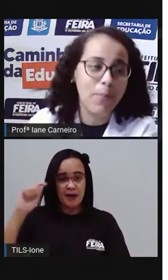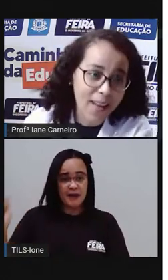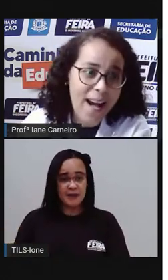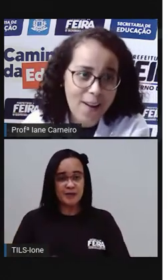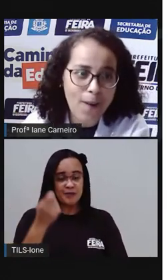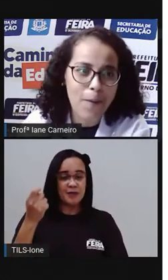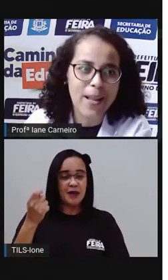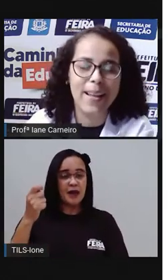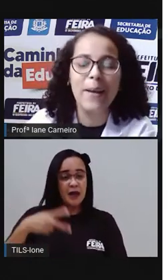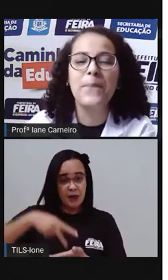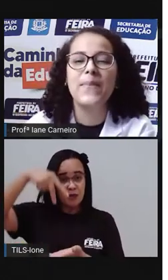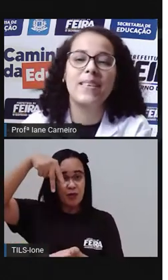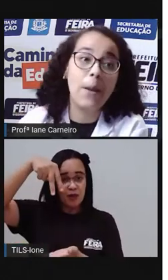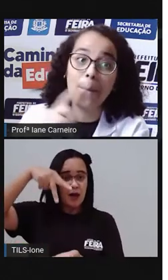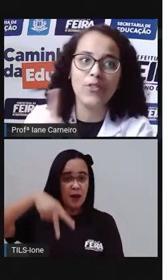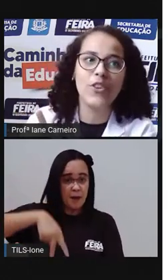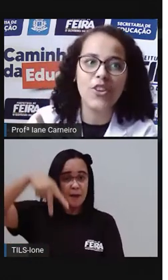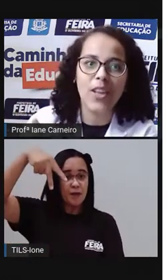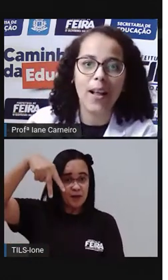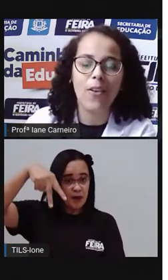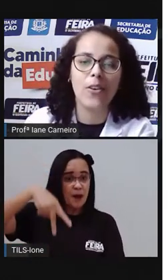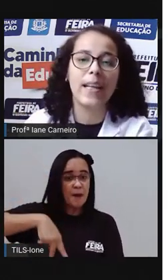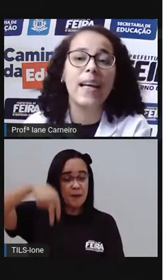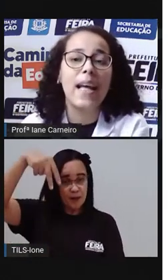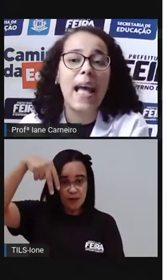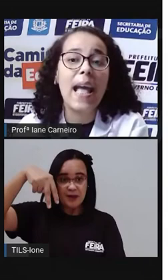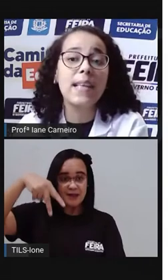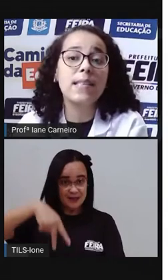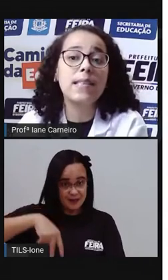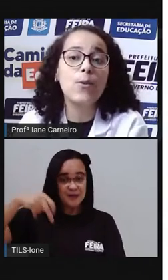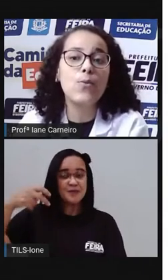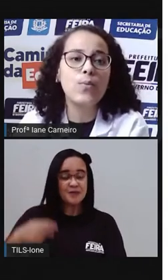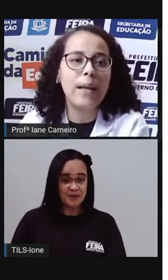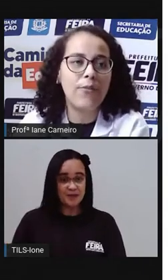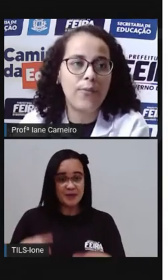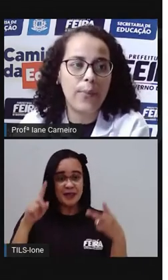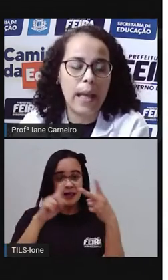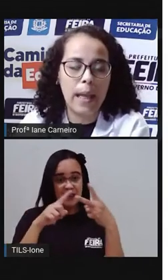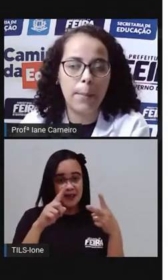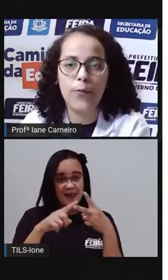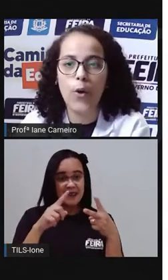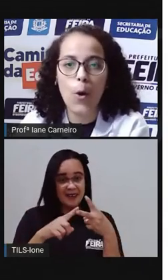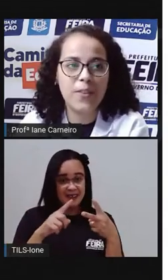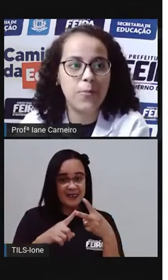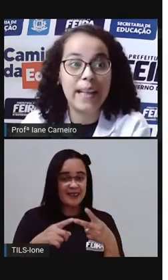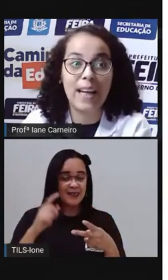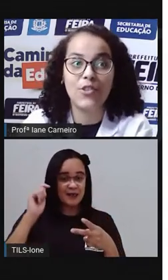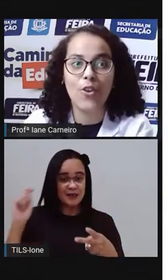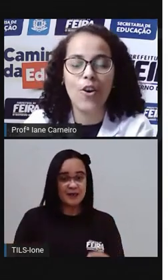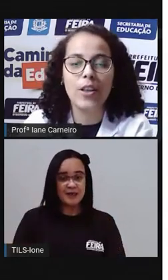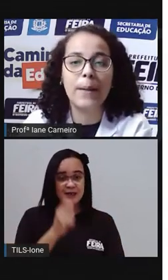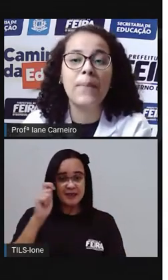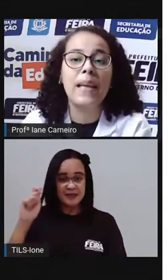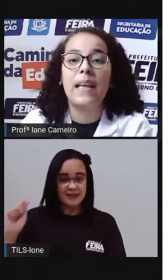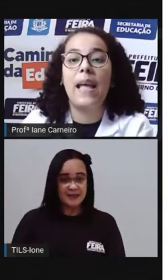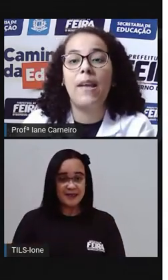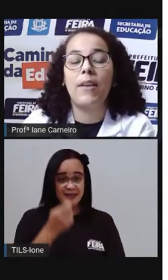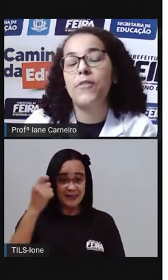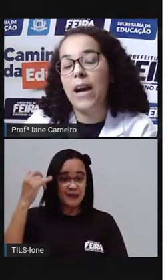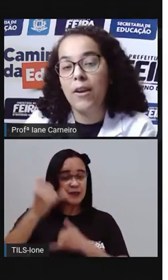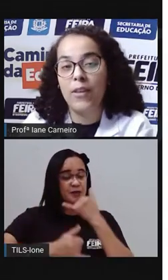tem que pular a cobra, né? Não pode encostar na corda. Essa segunda forma de brincar de corda